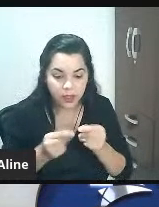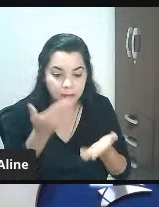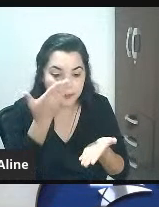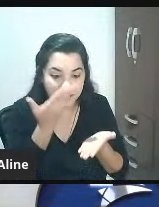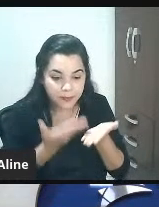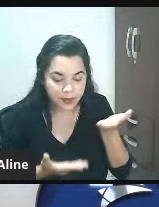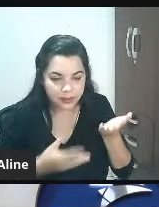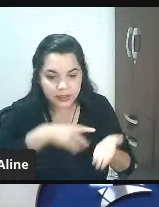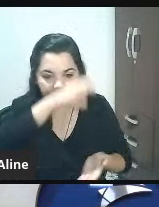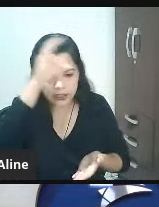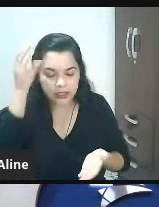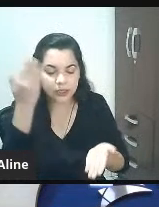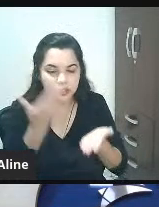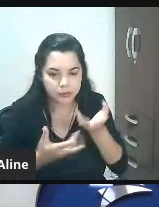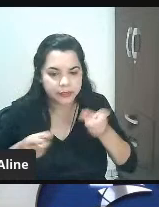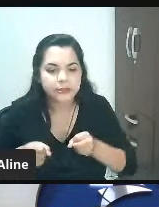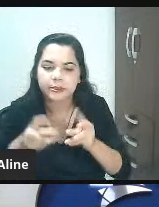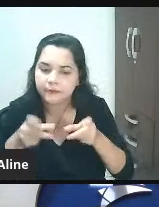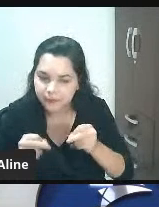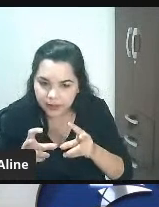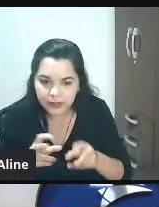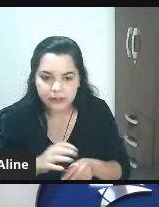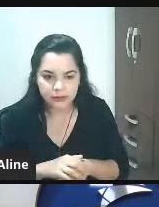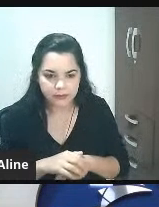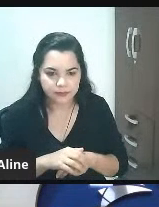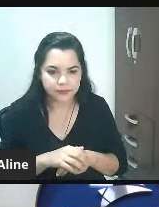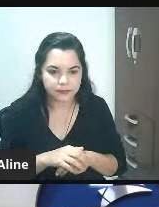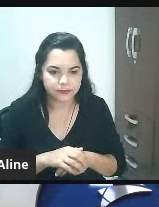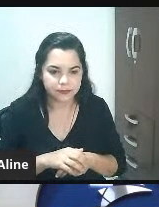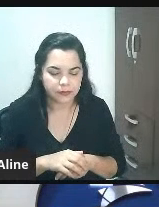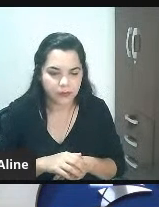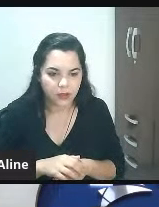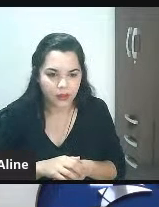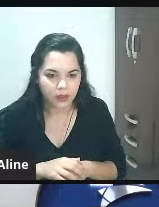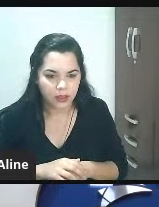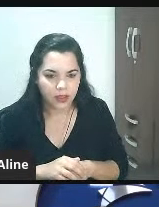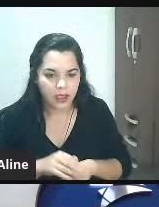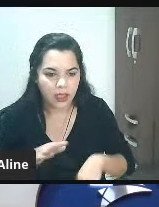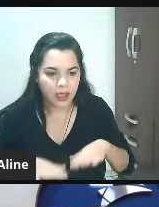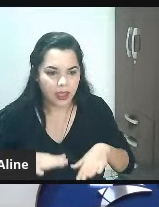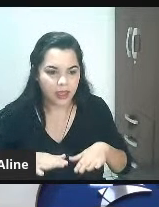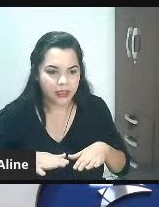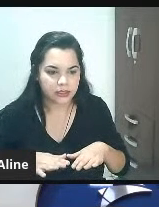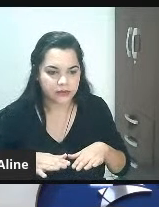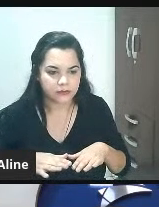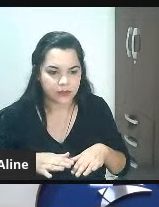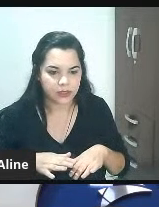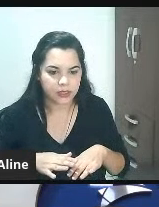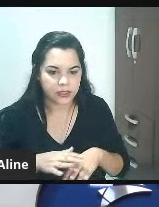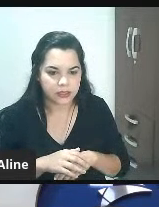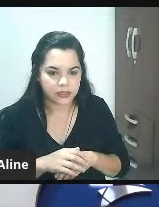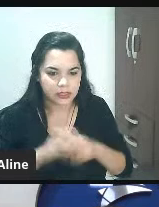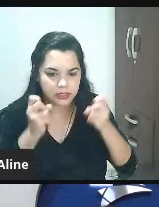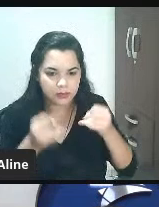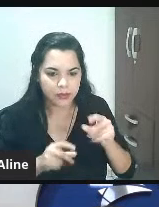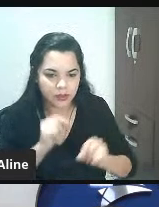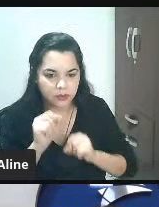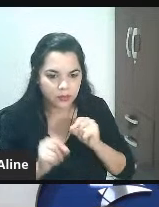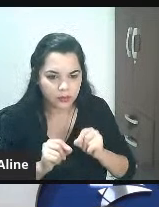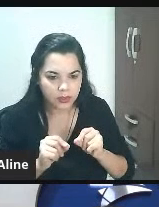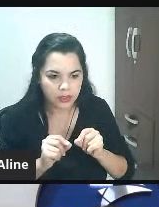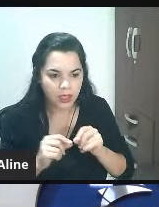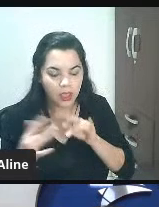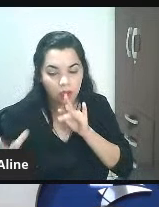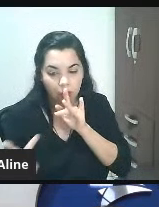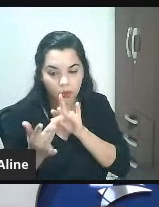na primeira caixinha nós temos lá embaixo menos tempo na loja menor exposição ao vírus na segunda caixinha tá assim menos contato